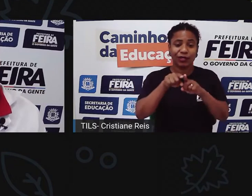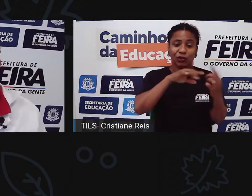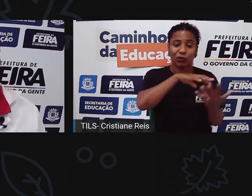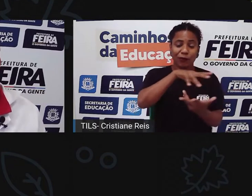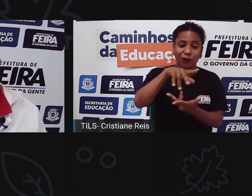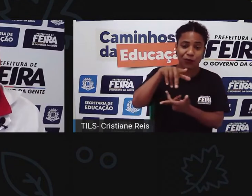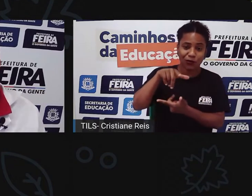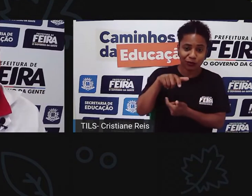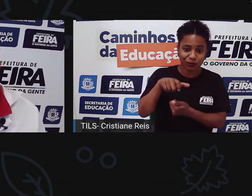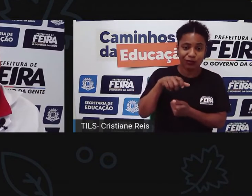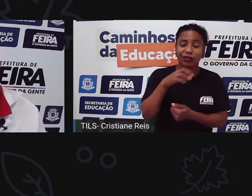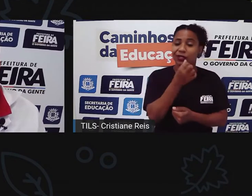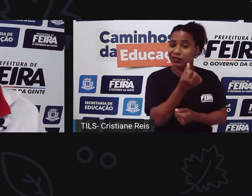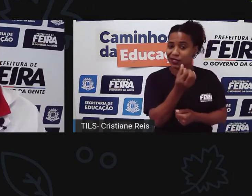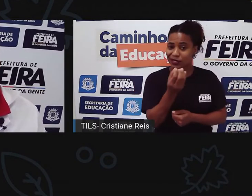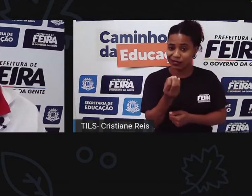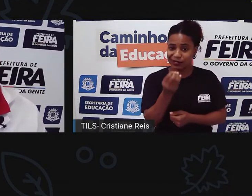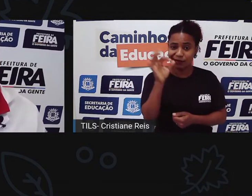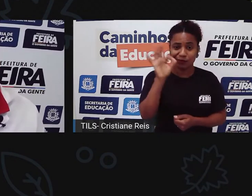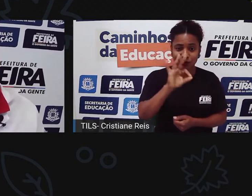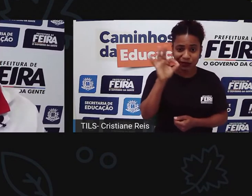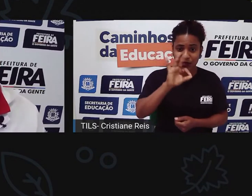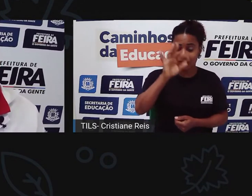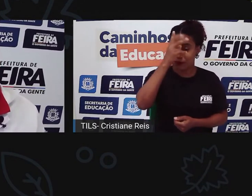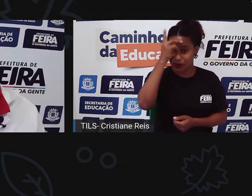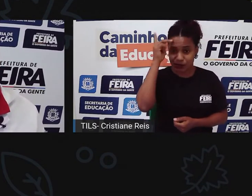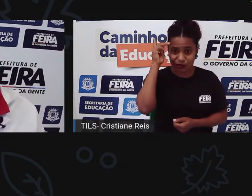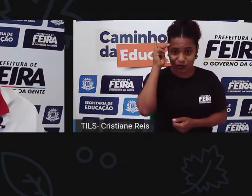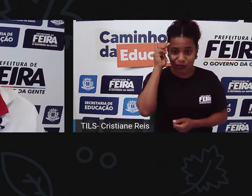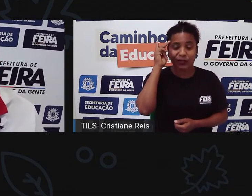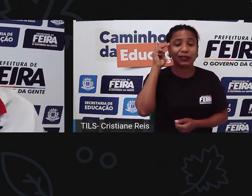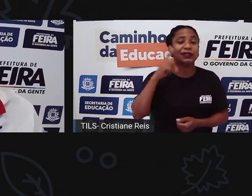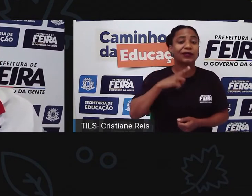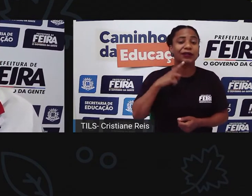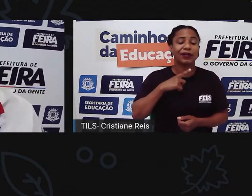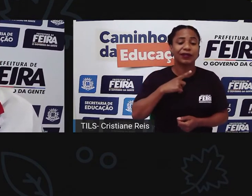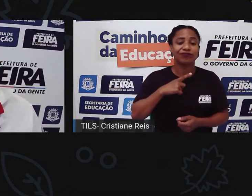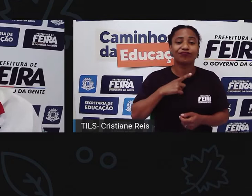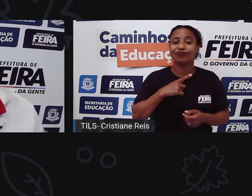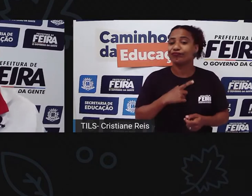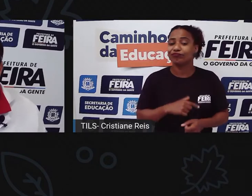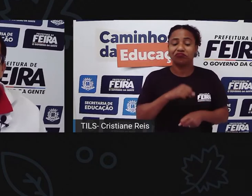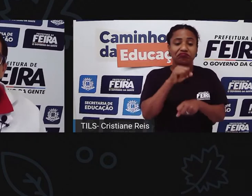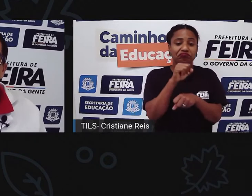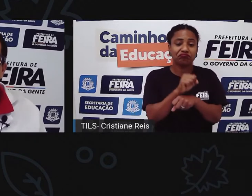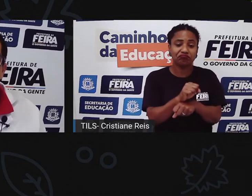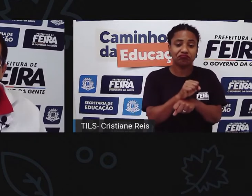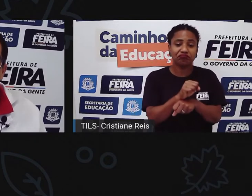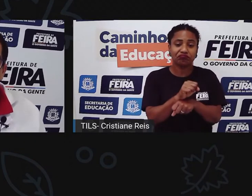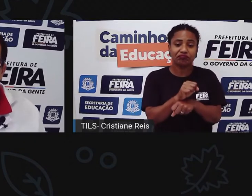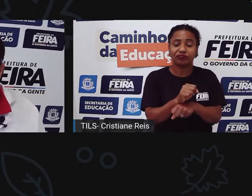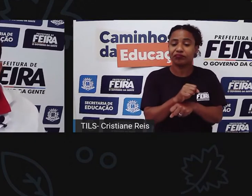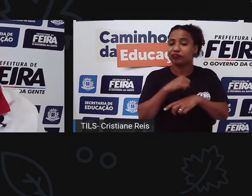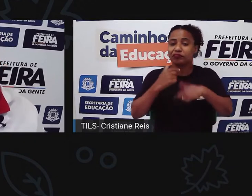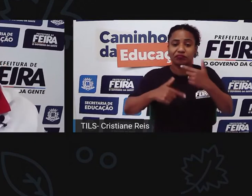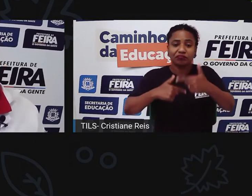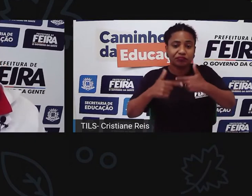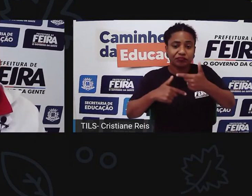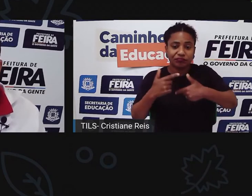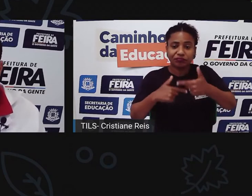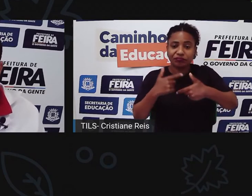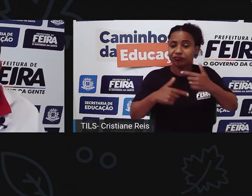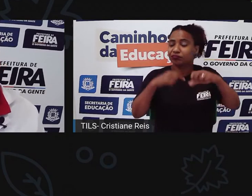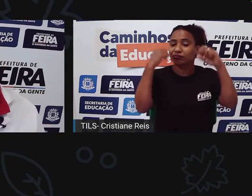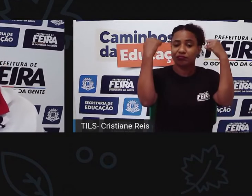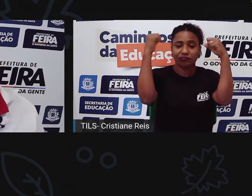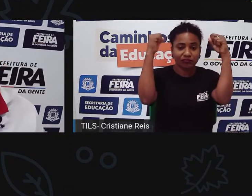só, é uma taxa muito alta, né? Isso tem consequências pra nossa vida, pra nossa saúde. Pra entender melhor o que é que leva as